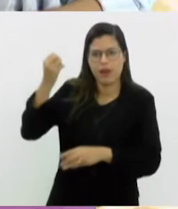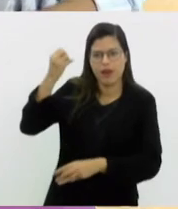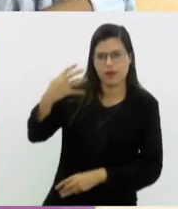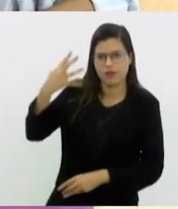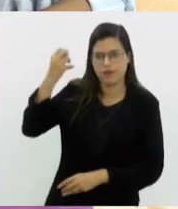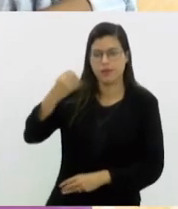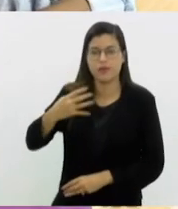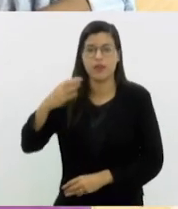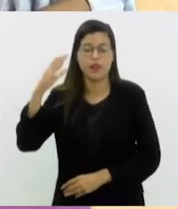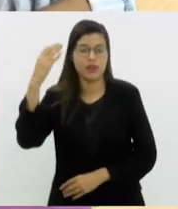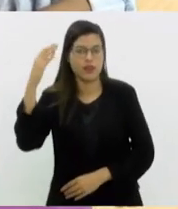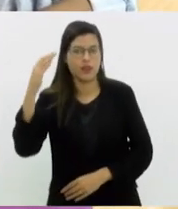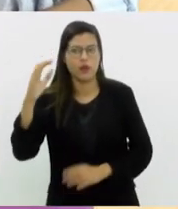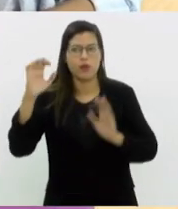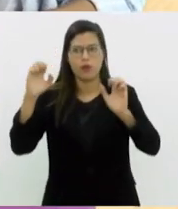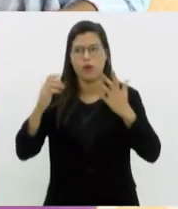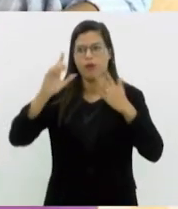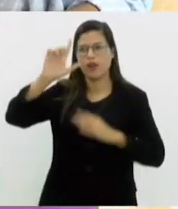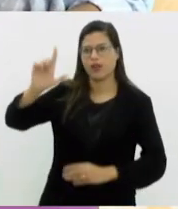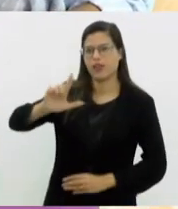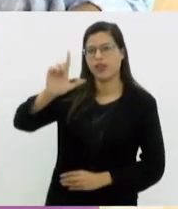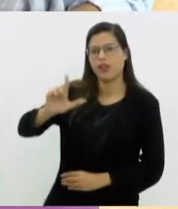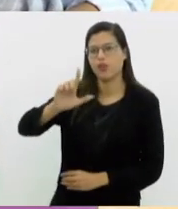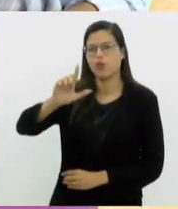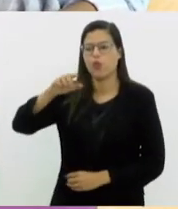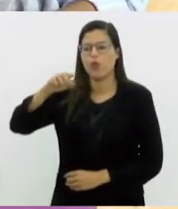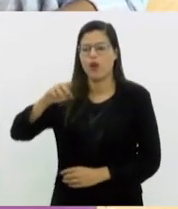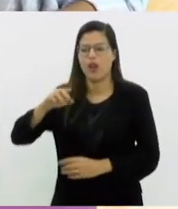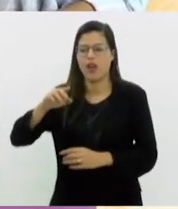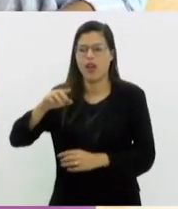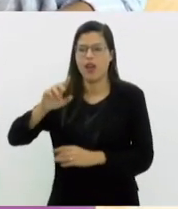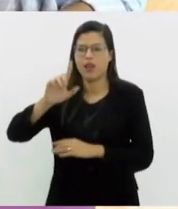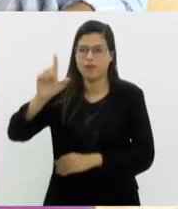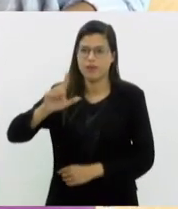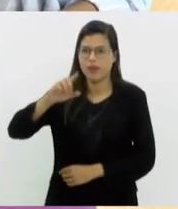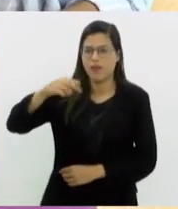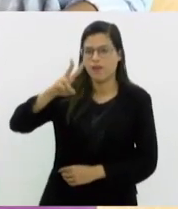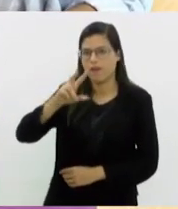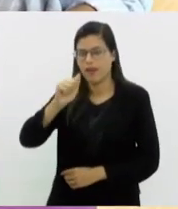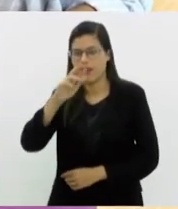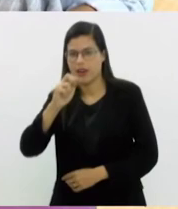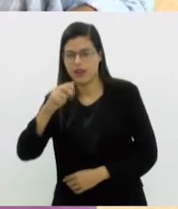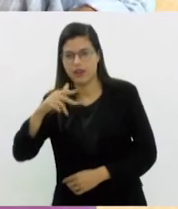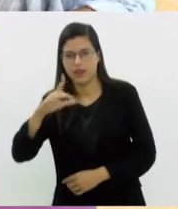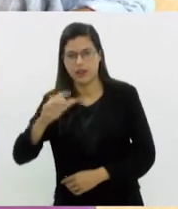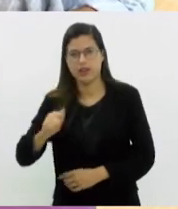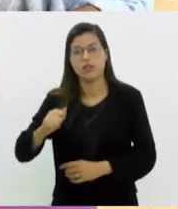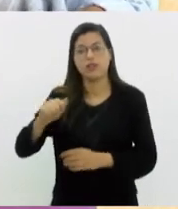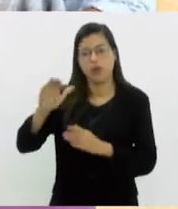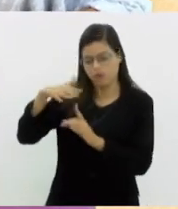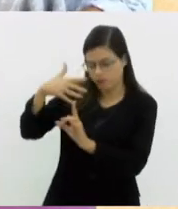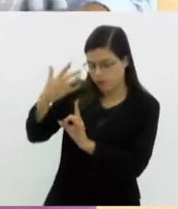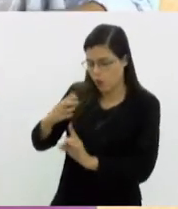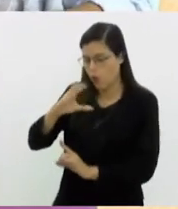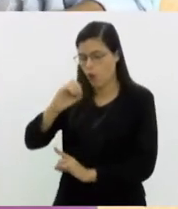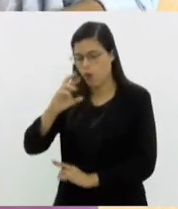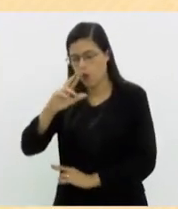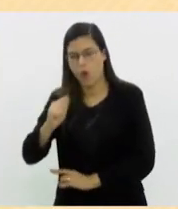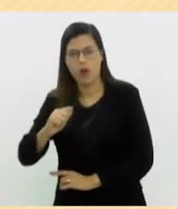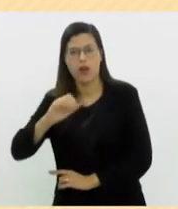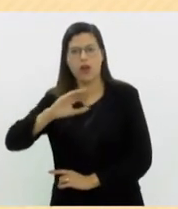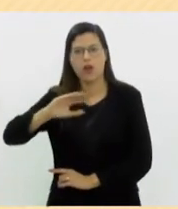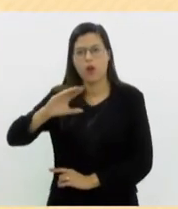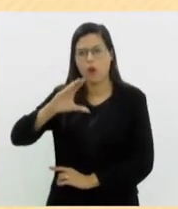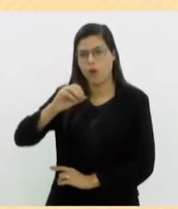Em Niterói, o evento Literatura na Varanda homenageia a poetisa Cora Coralina e a responsável pelo projeto tem um recado.